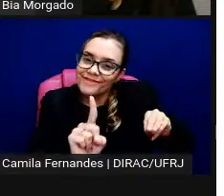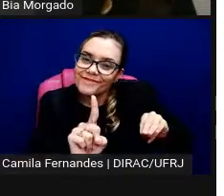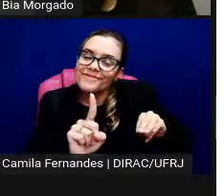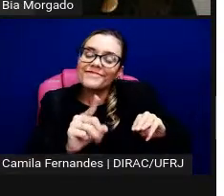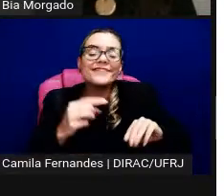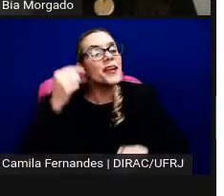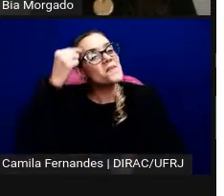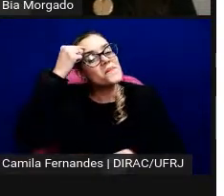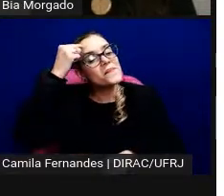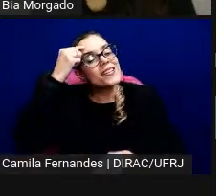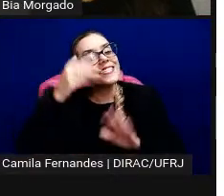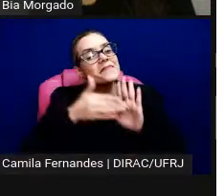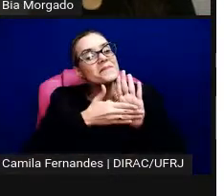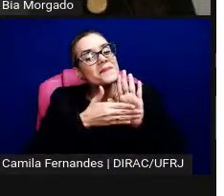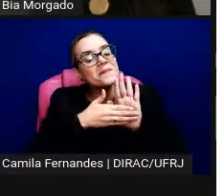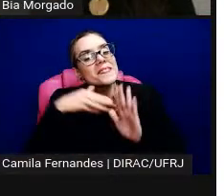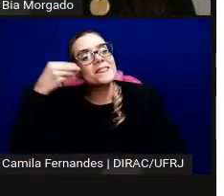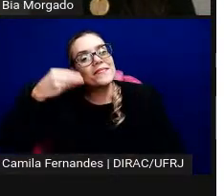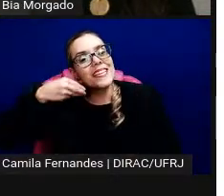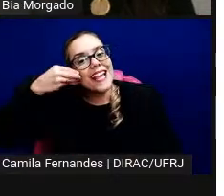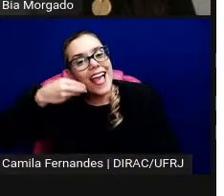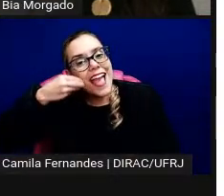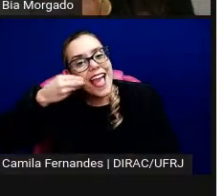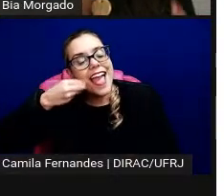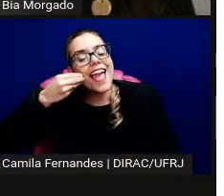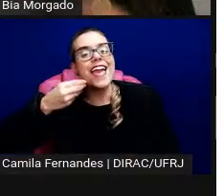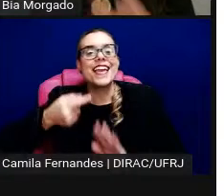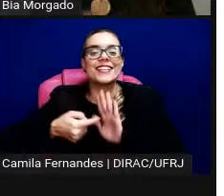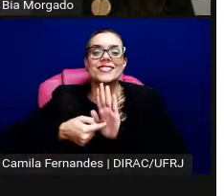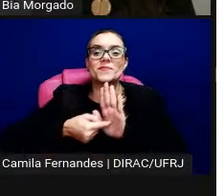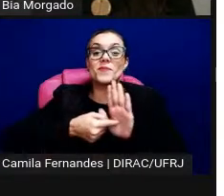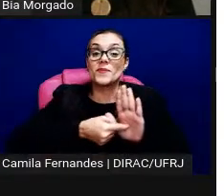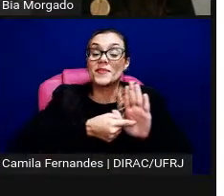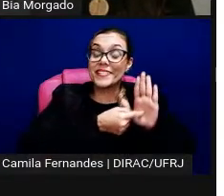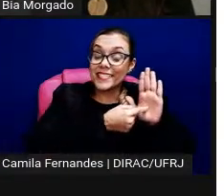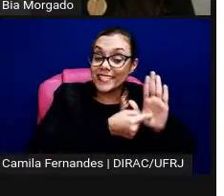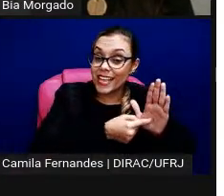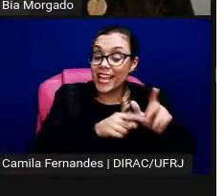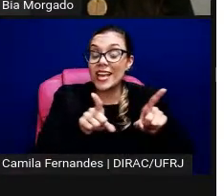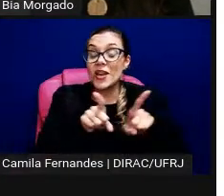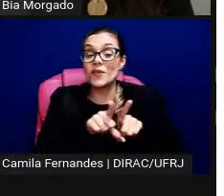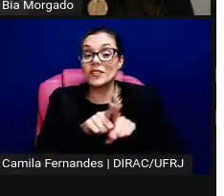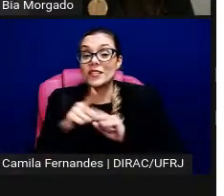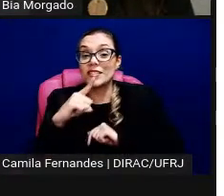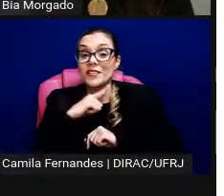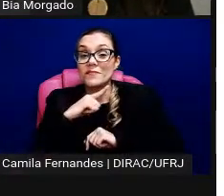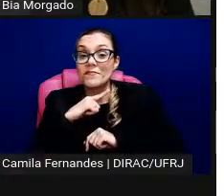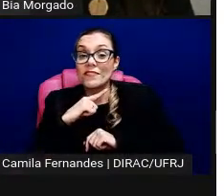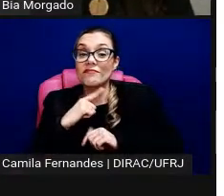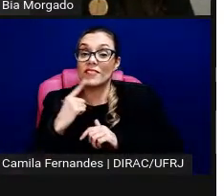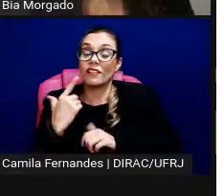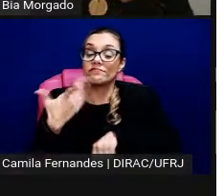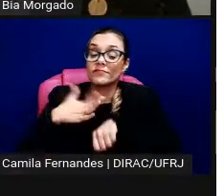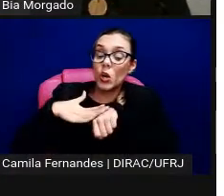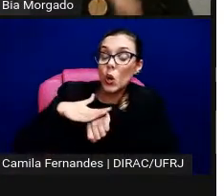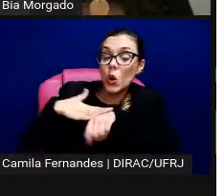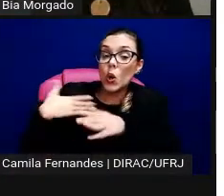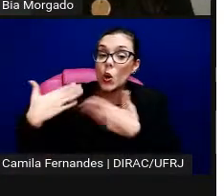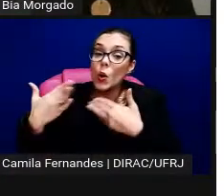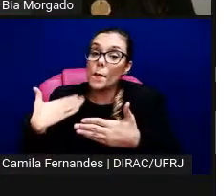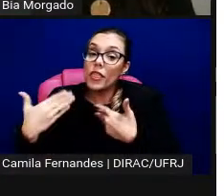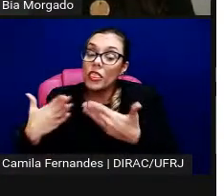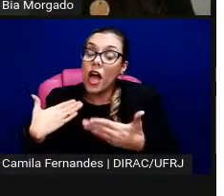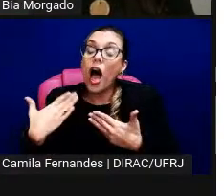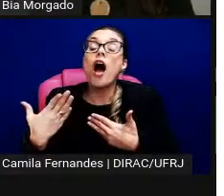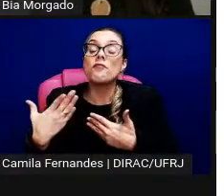exposições que eu tive presente, do Oiticica, posto, mas para trazer para vocês alguns comentários, tal. Eu